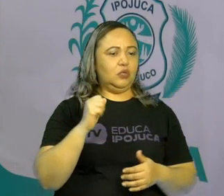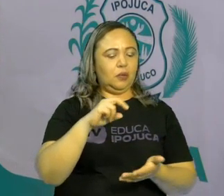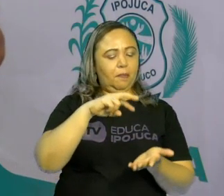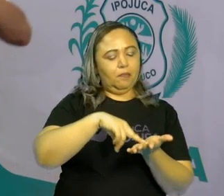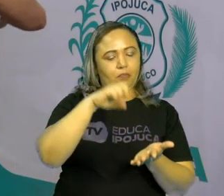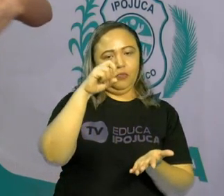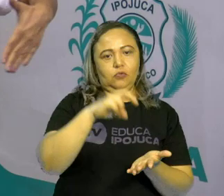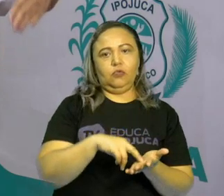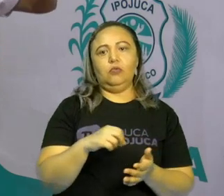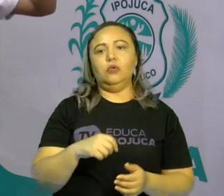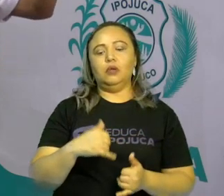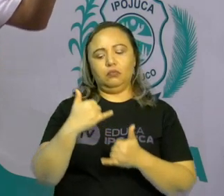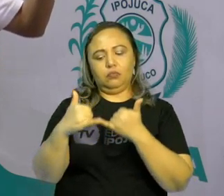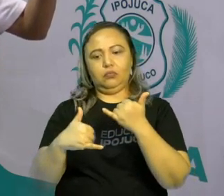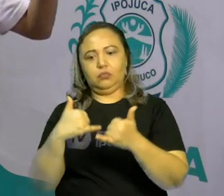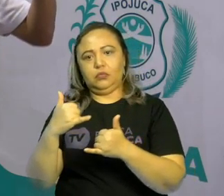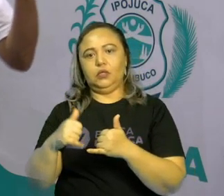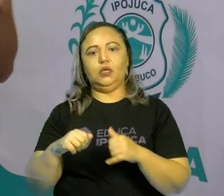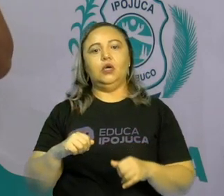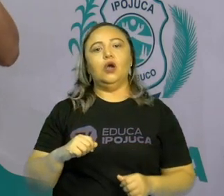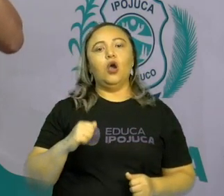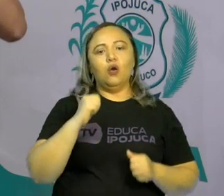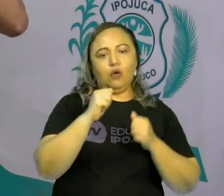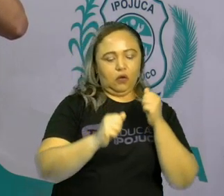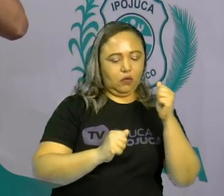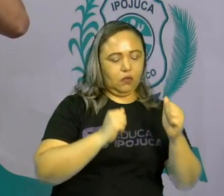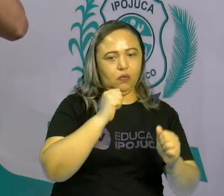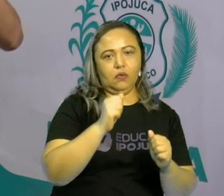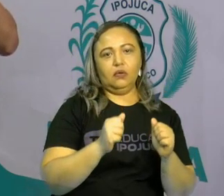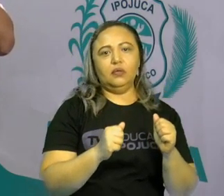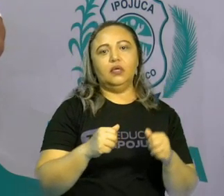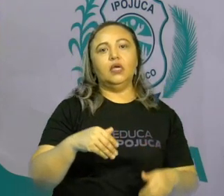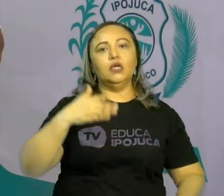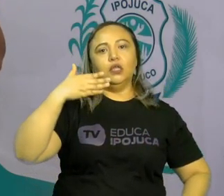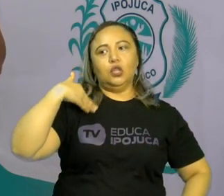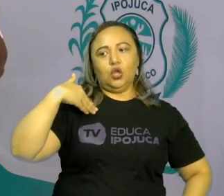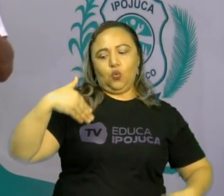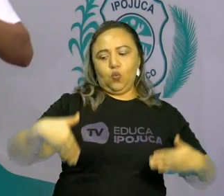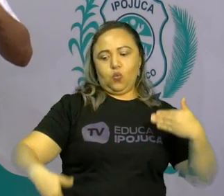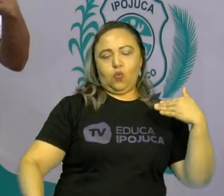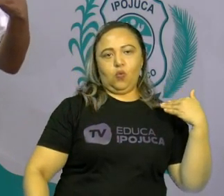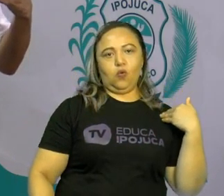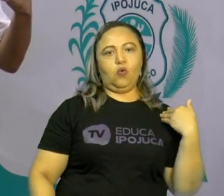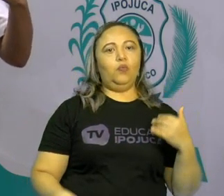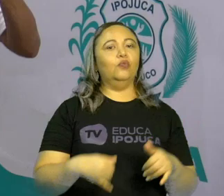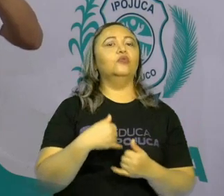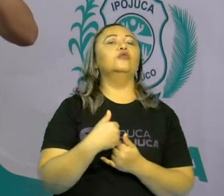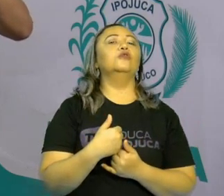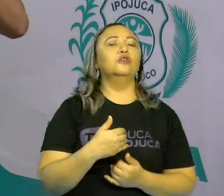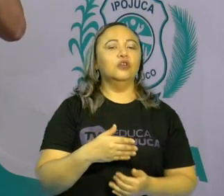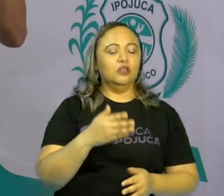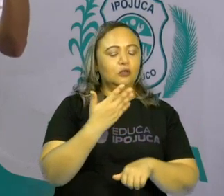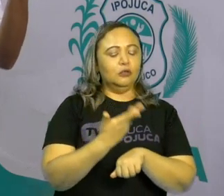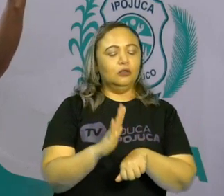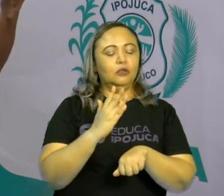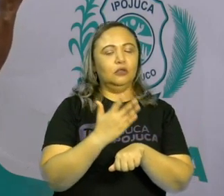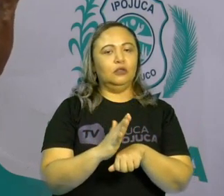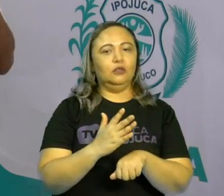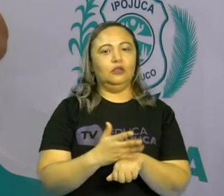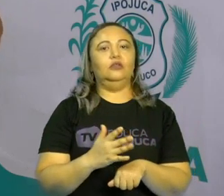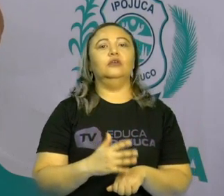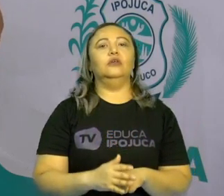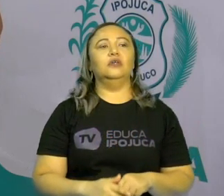pula. E com isso vai trabalhando o nosso corpo. ficando de maneira alegre e fácil de a gente se